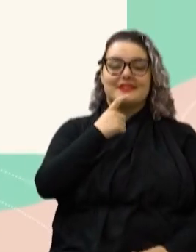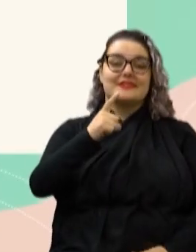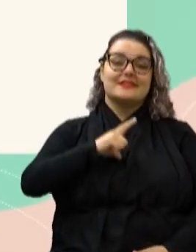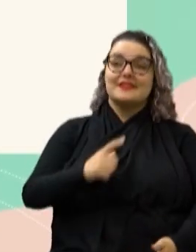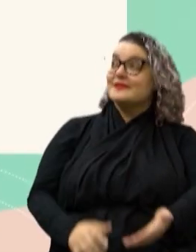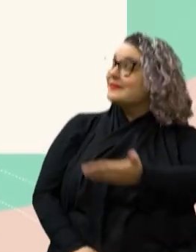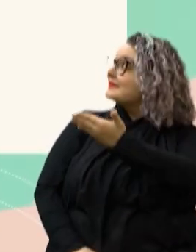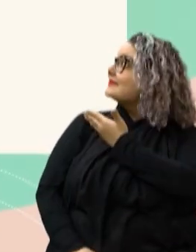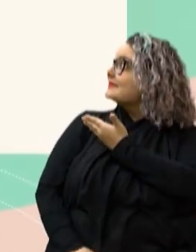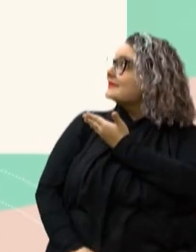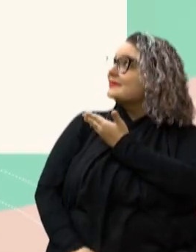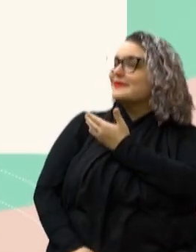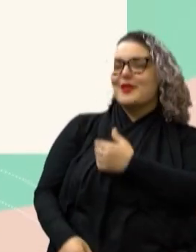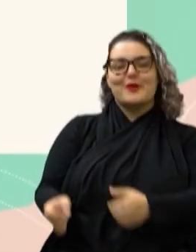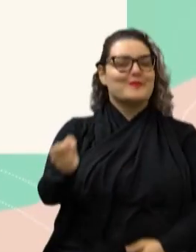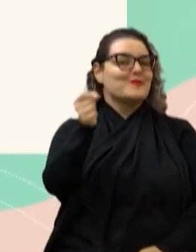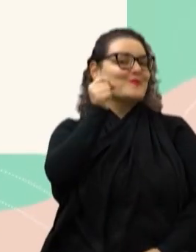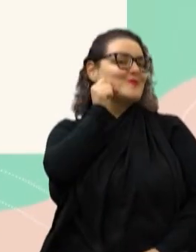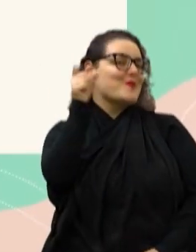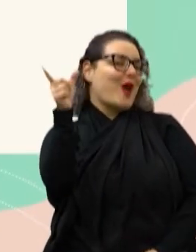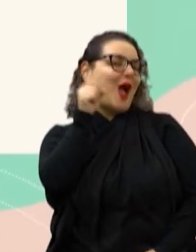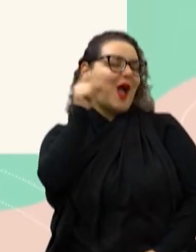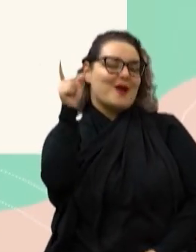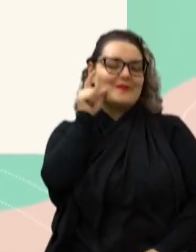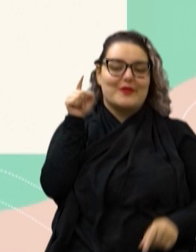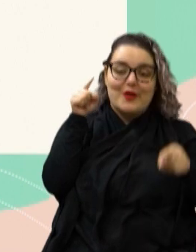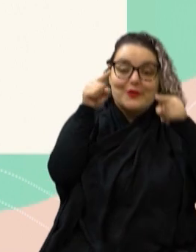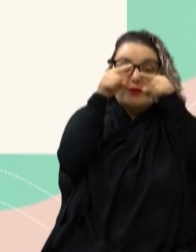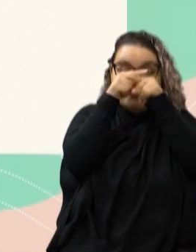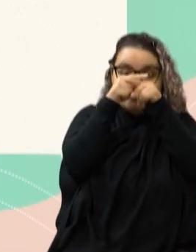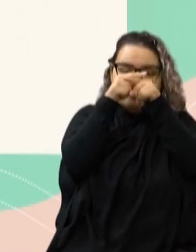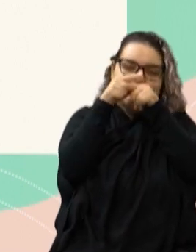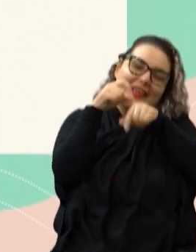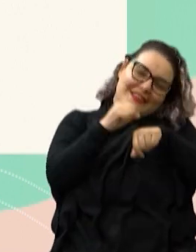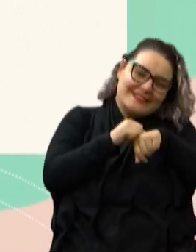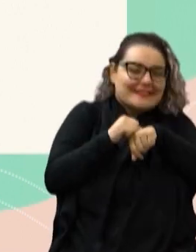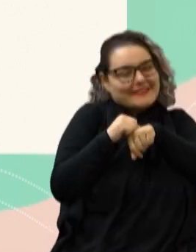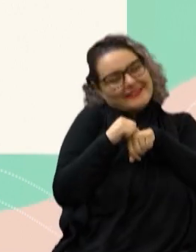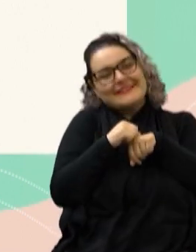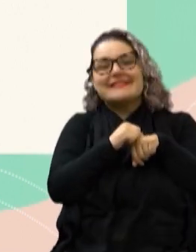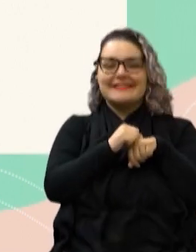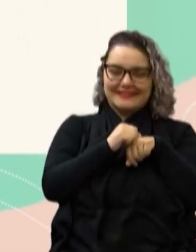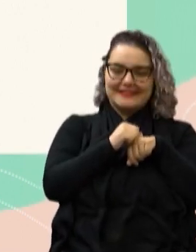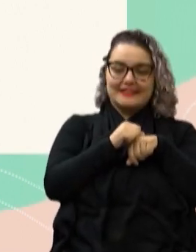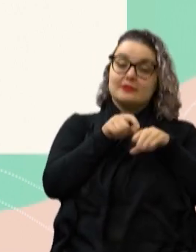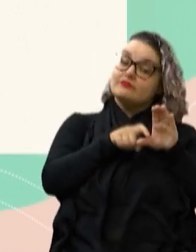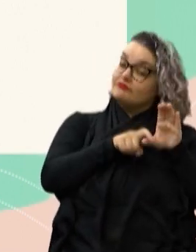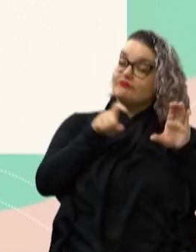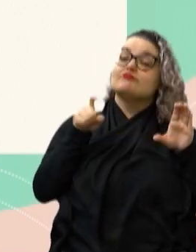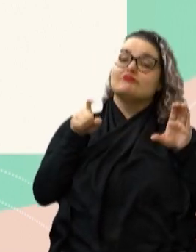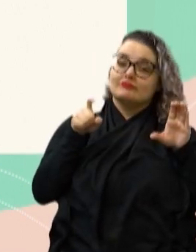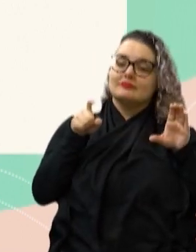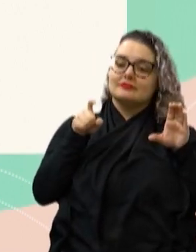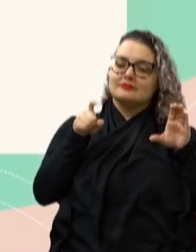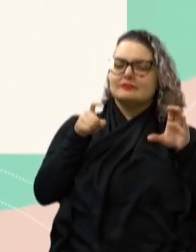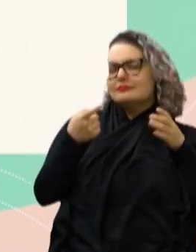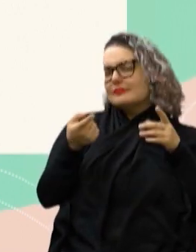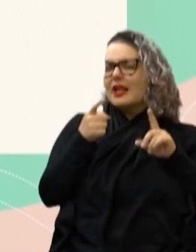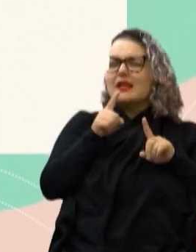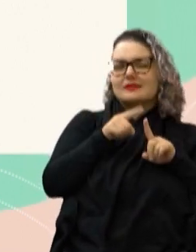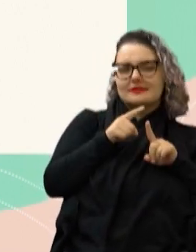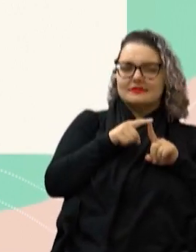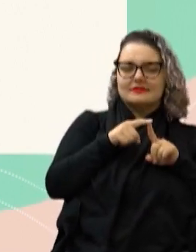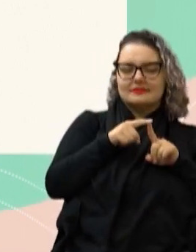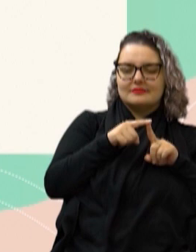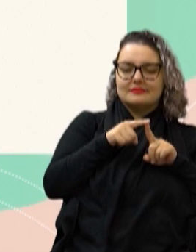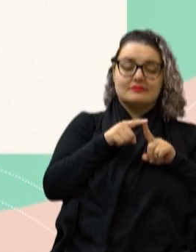tem o Thor Ele é um gatão bem vesguinho e muito charmoso Thor é independente daquele tipo